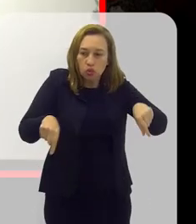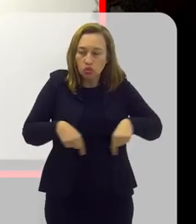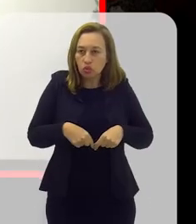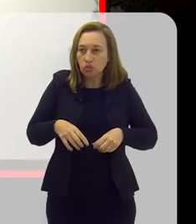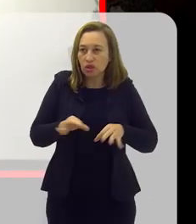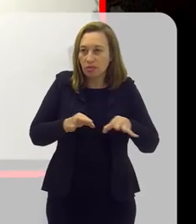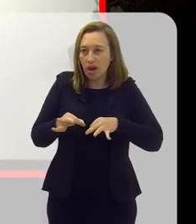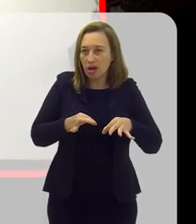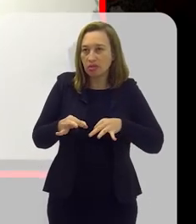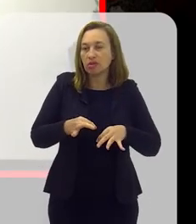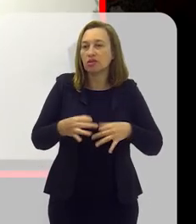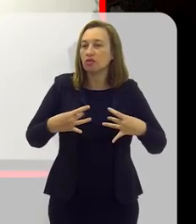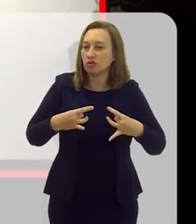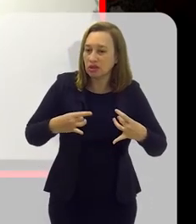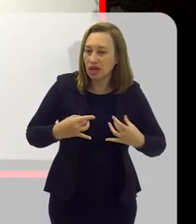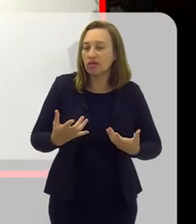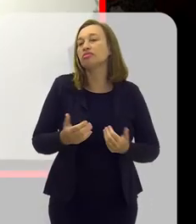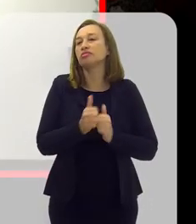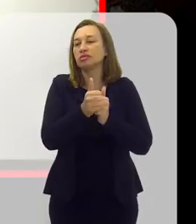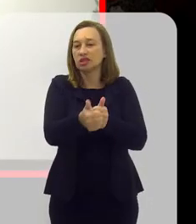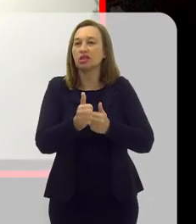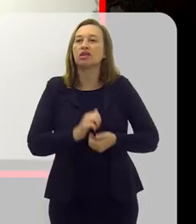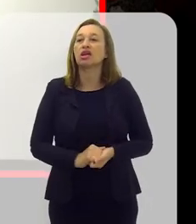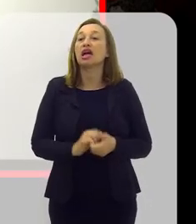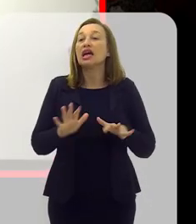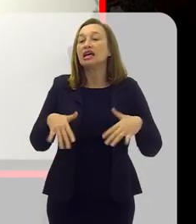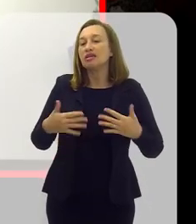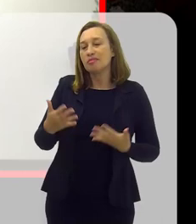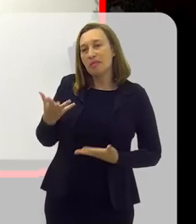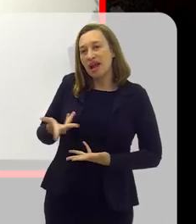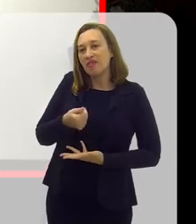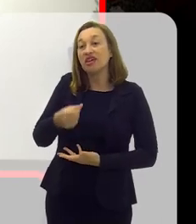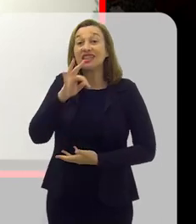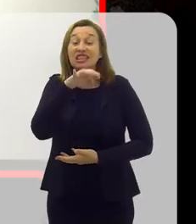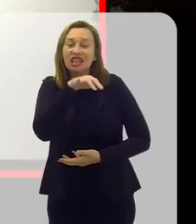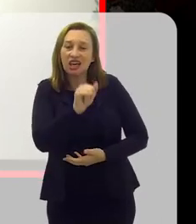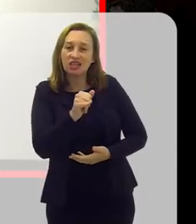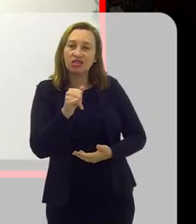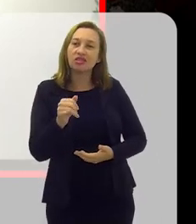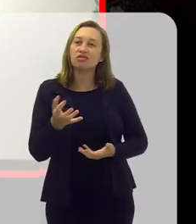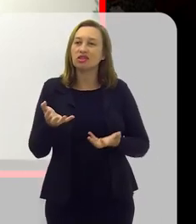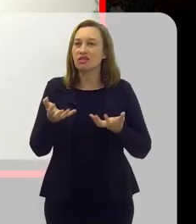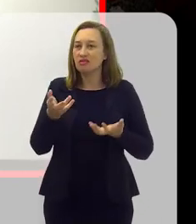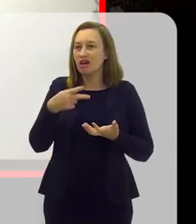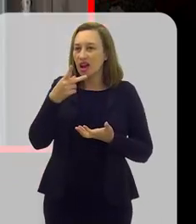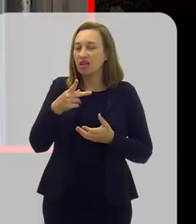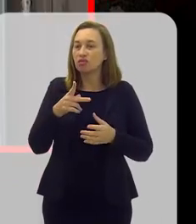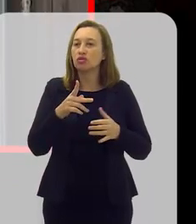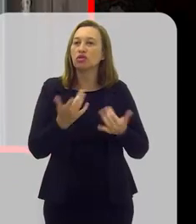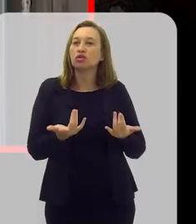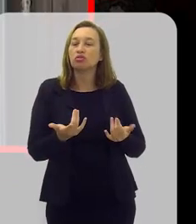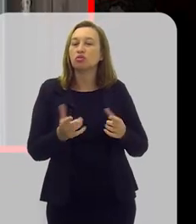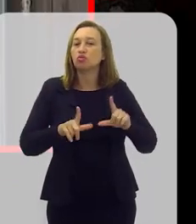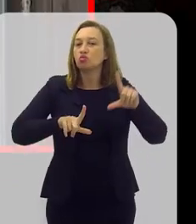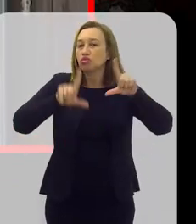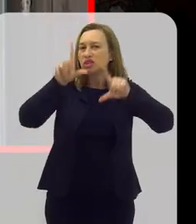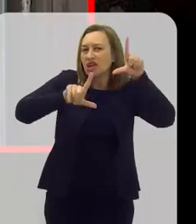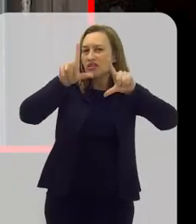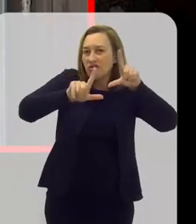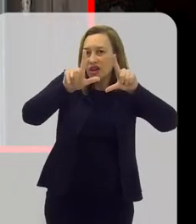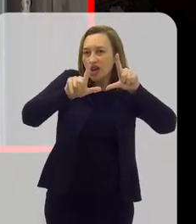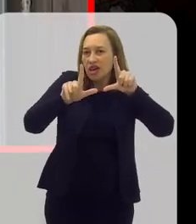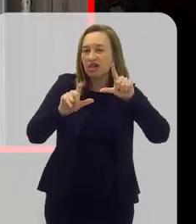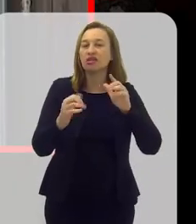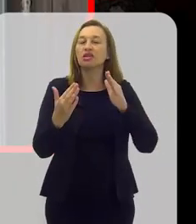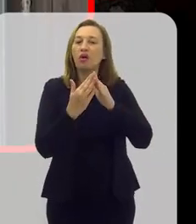do nosso trabalho. Maravilha. Agora, Tânia, eu queria que você comentasse, a gente está dentro de um canal legislativo, né? Dentro